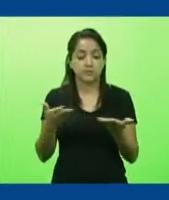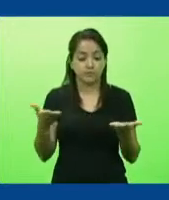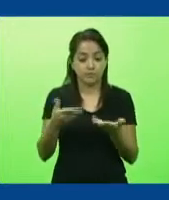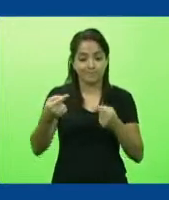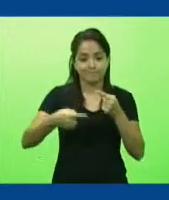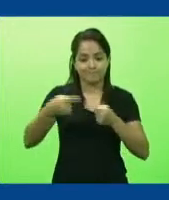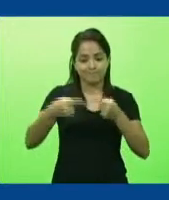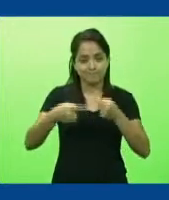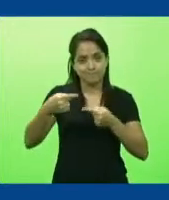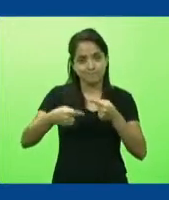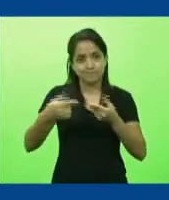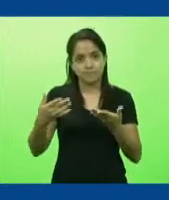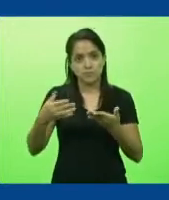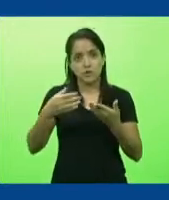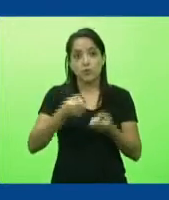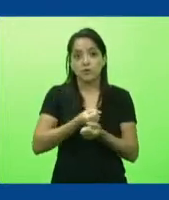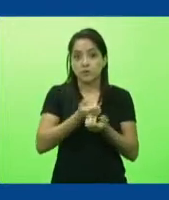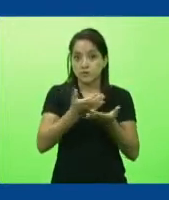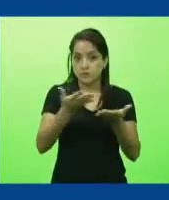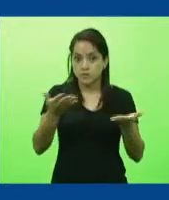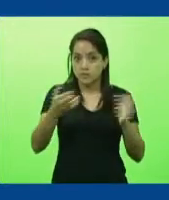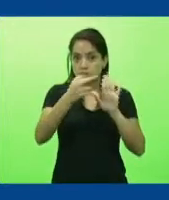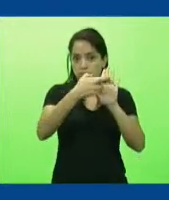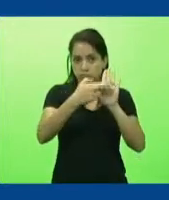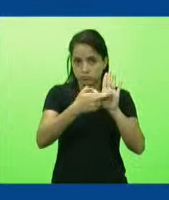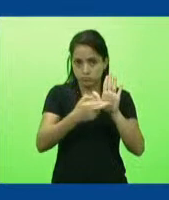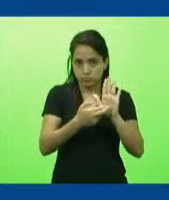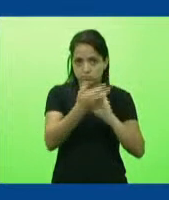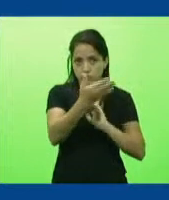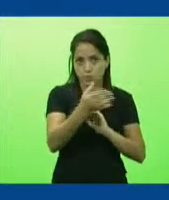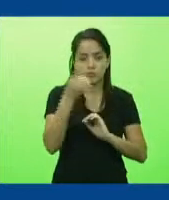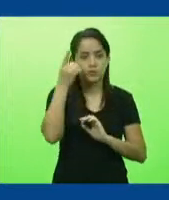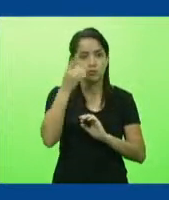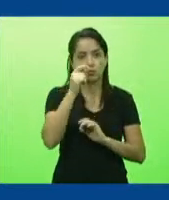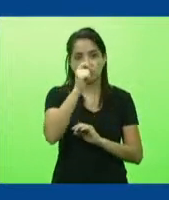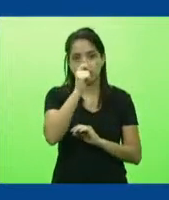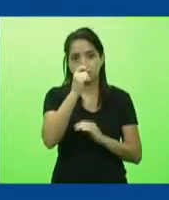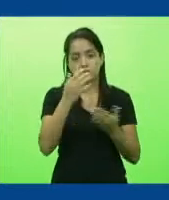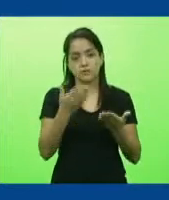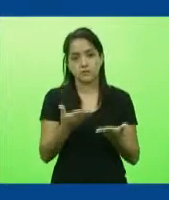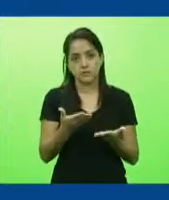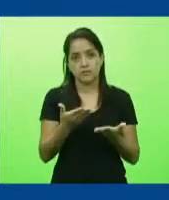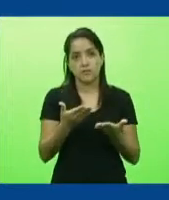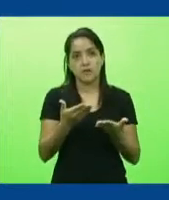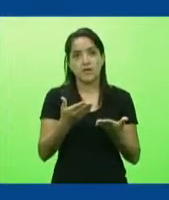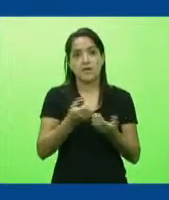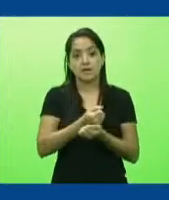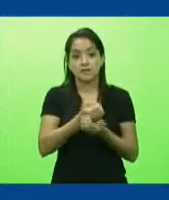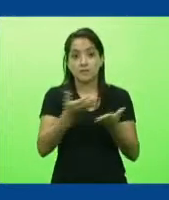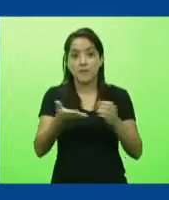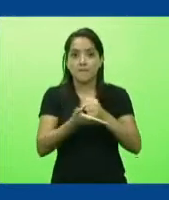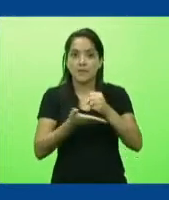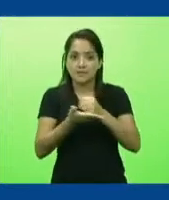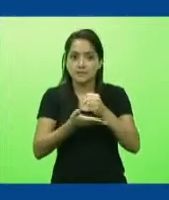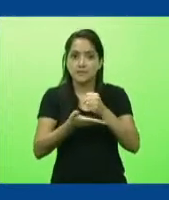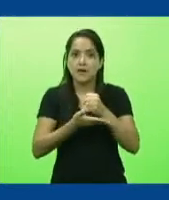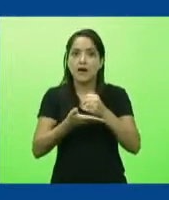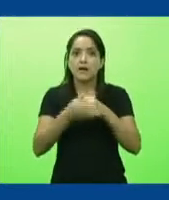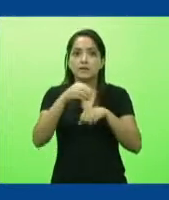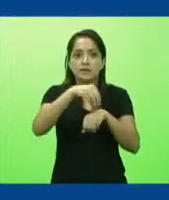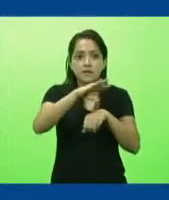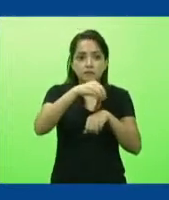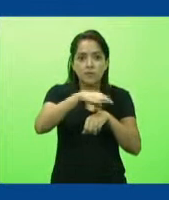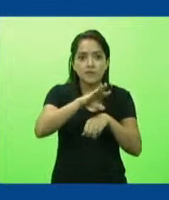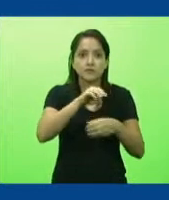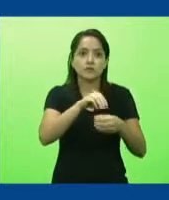o critério de distribuição como colocado pelo deputado João Amin é esse é a distribuição baseada na informação que os municípios dão